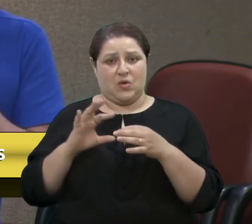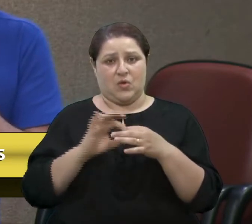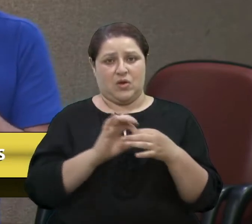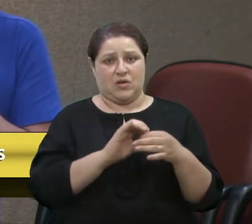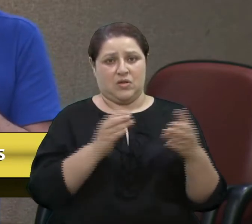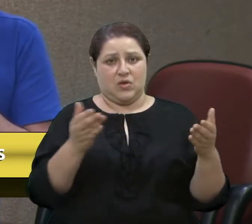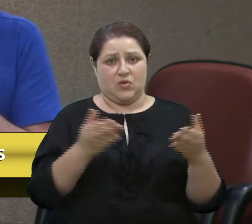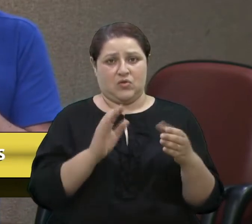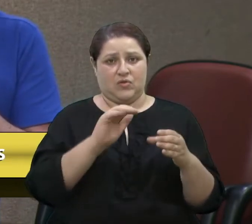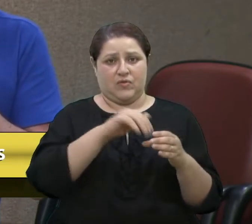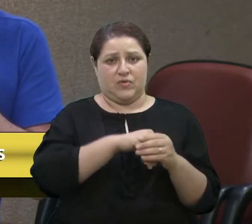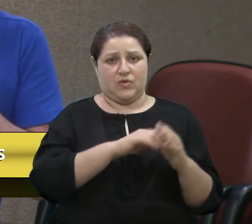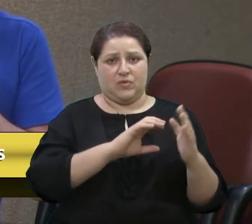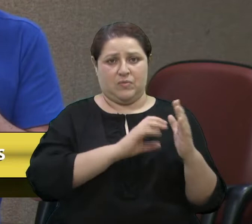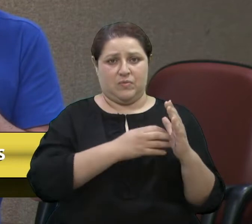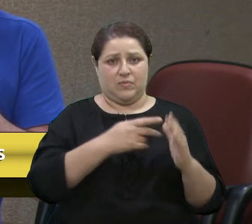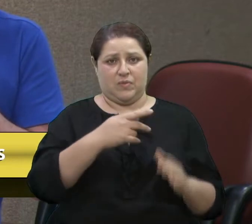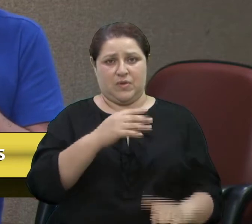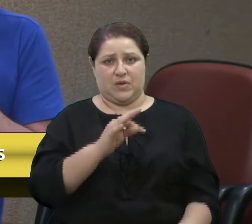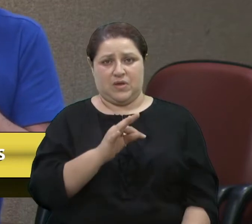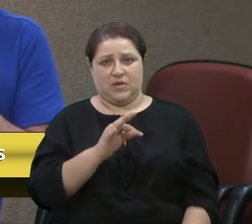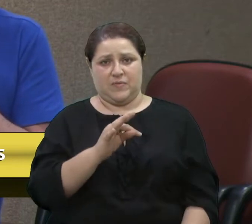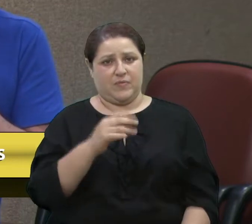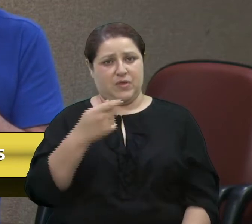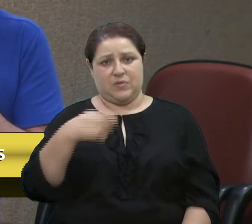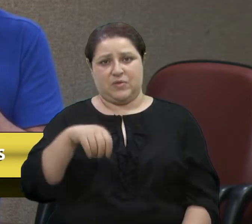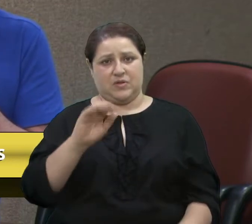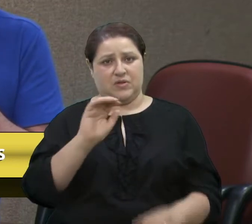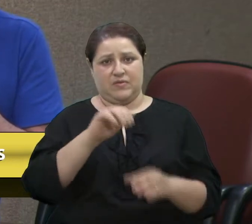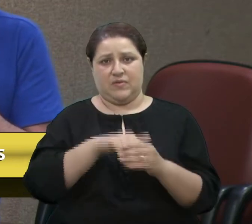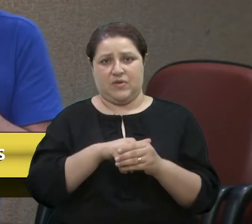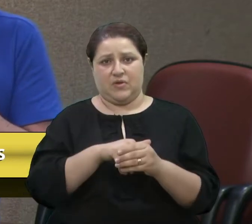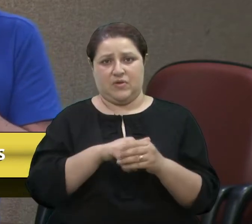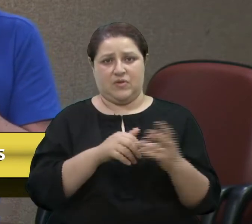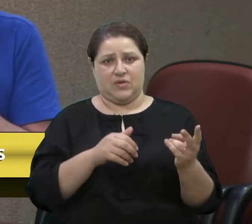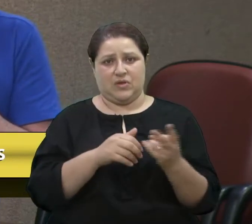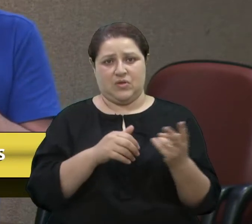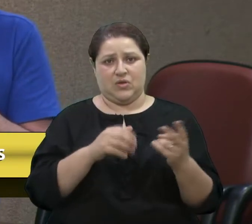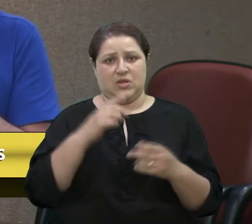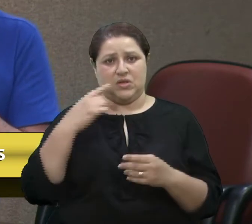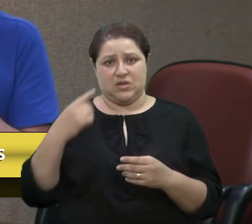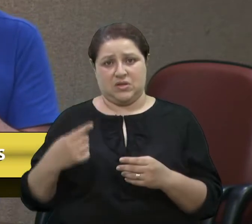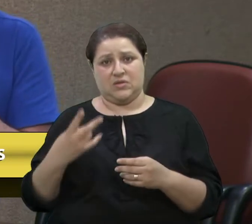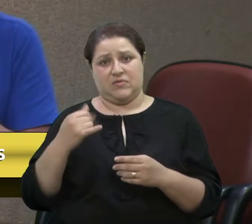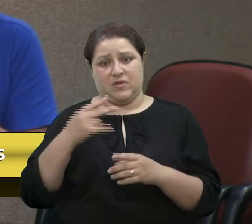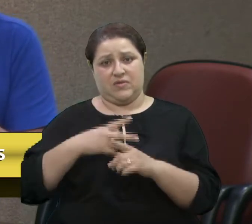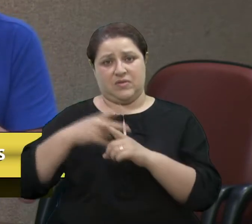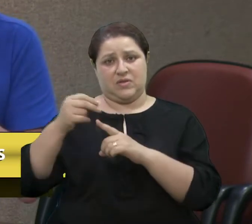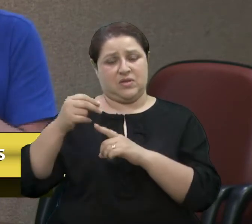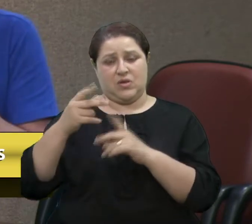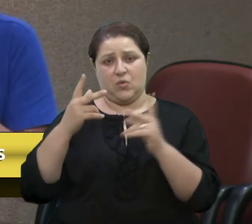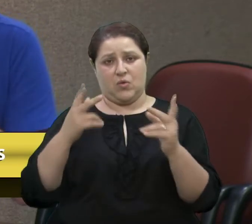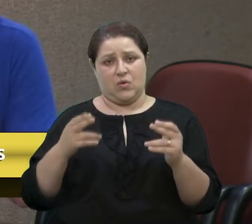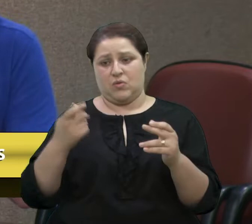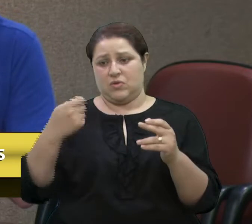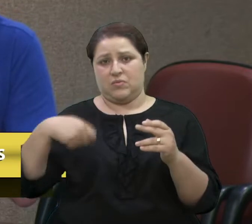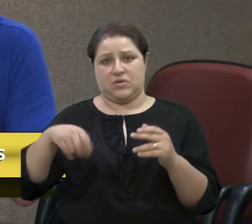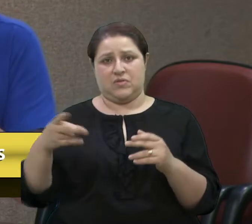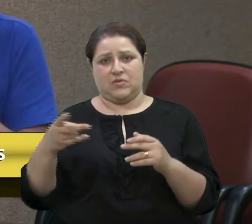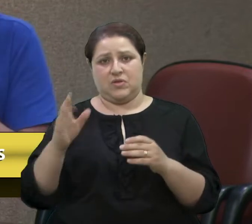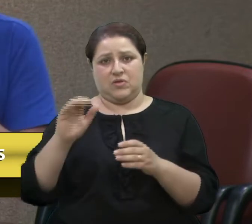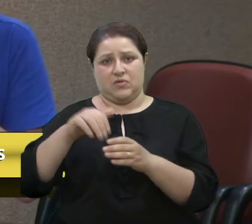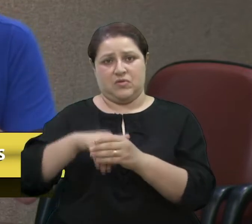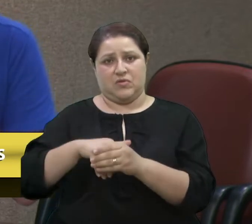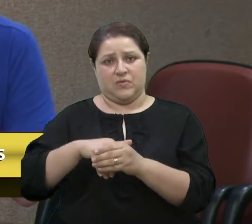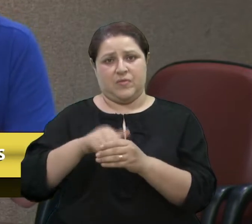O PT não precisaria dos votos de vocês dois. A Denise vai se eleger igual. Não precisa disso. Essa é a minha posição.